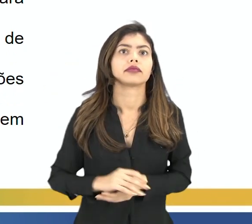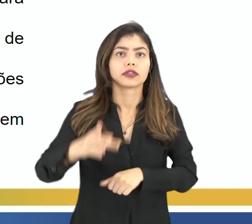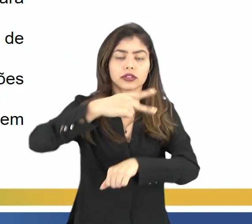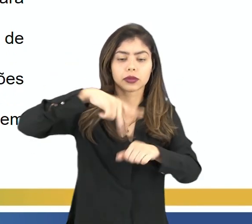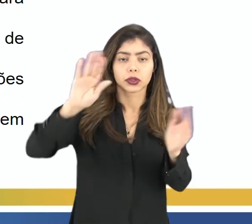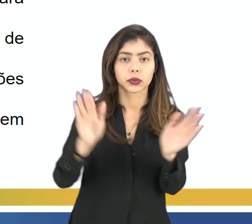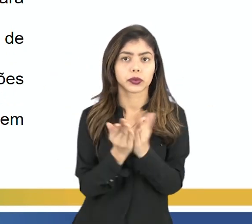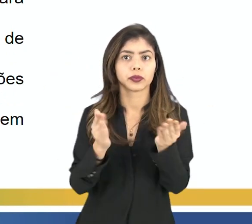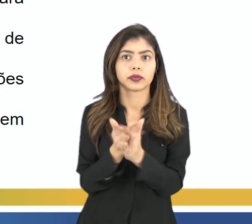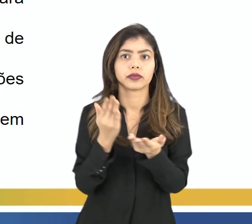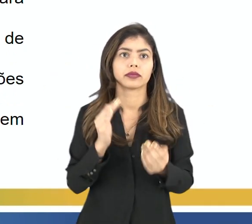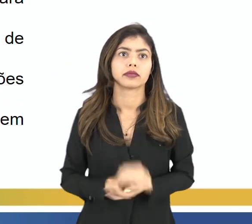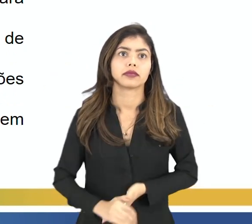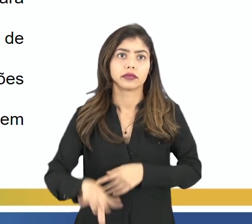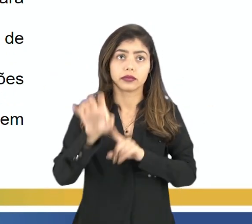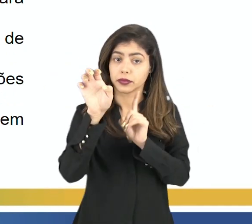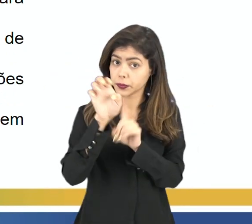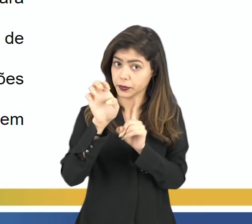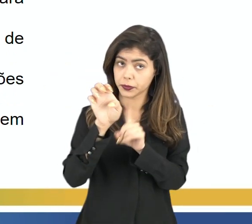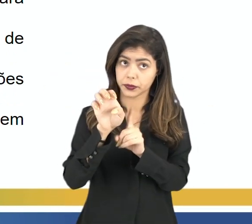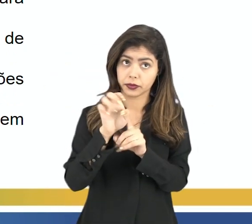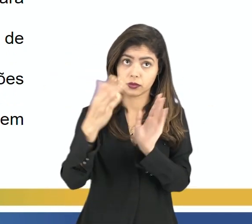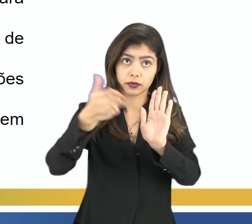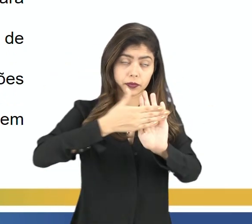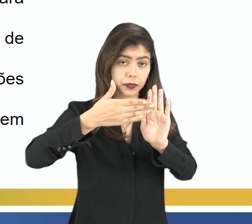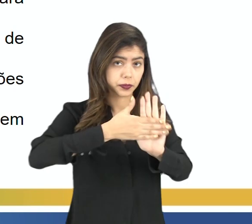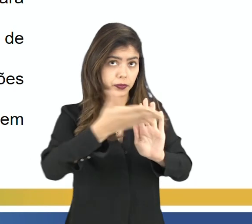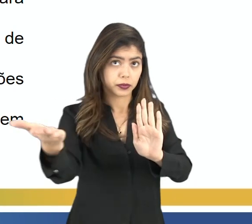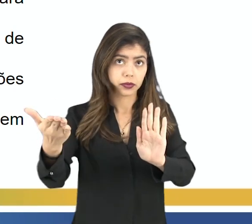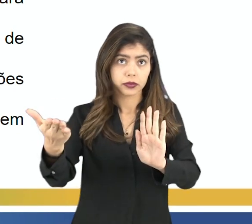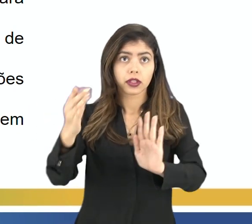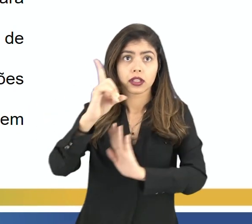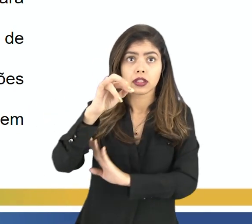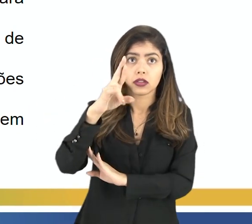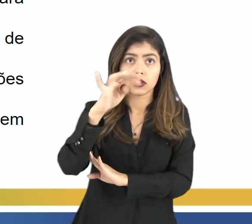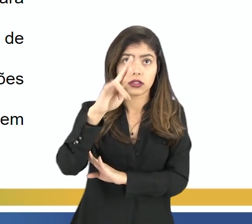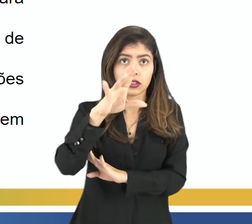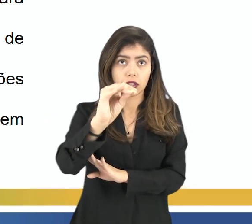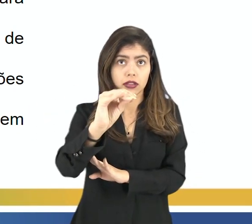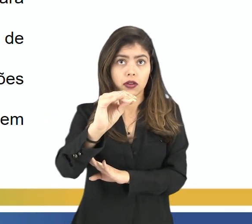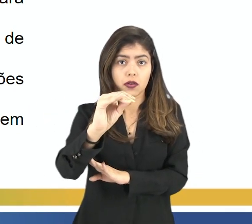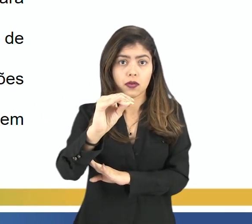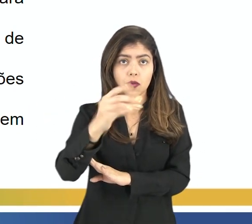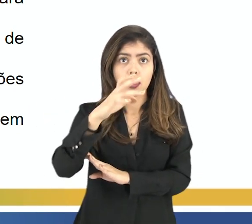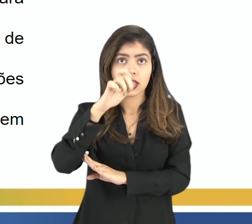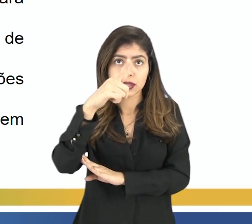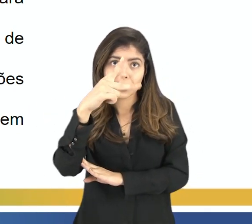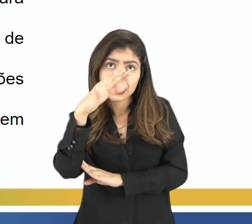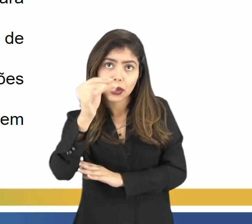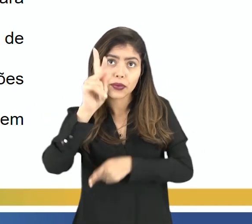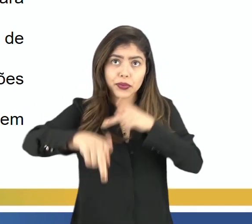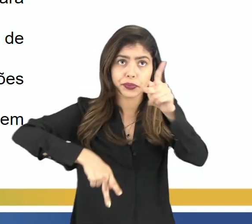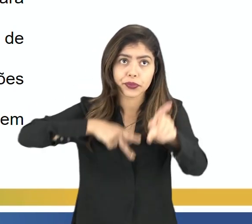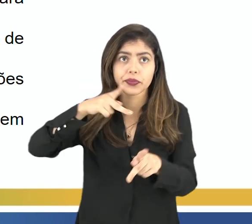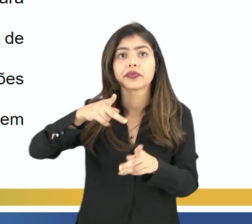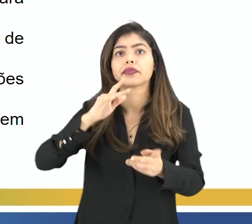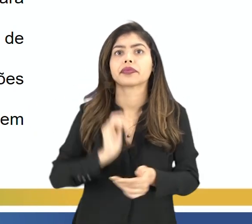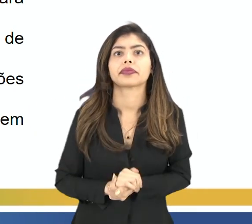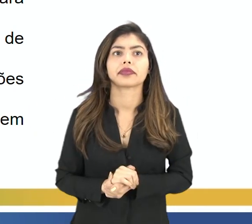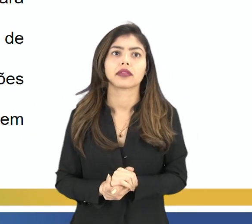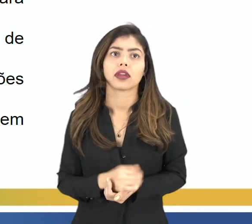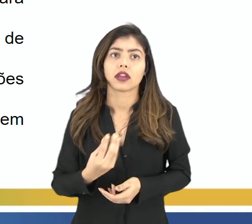países pobres. E letra E, promover a desconcentração espacial das populações